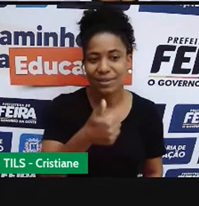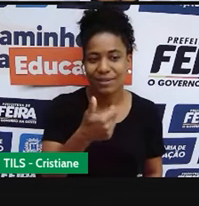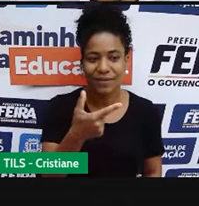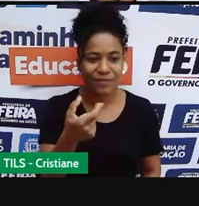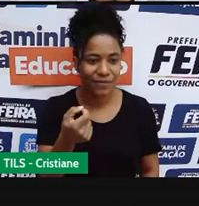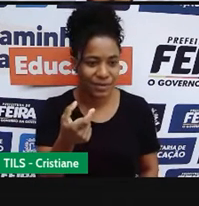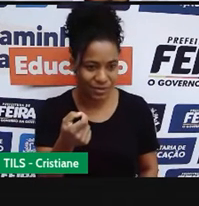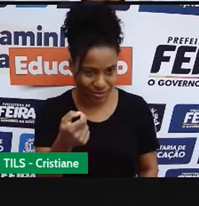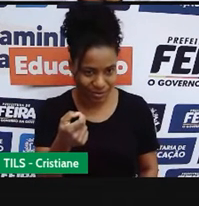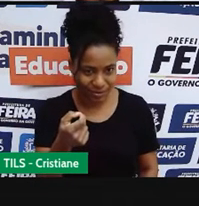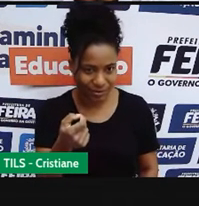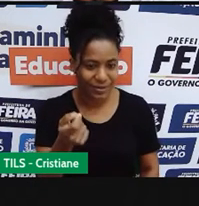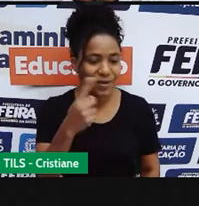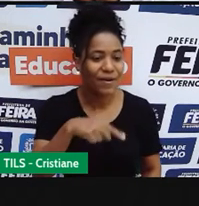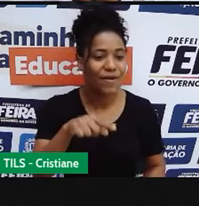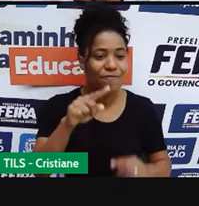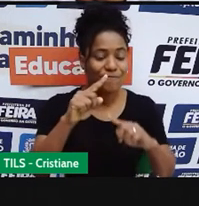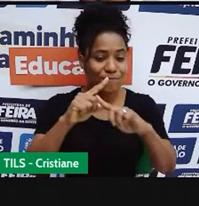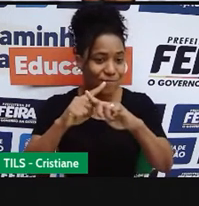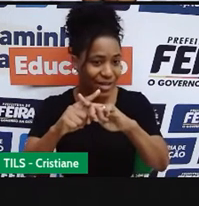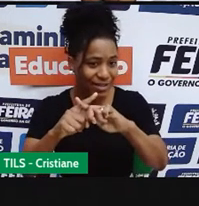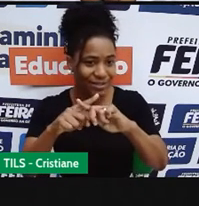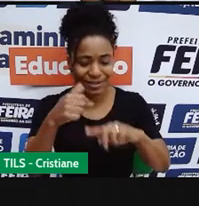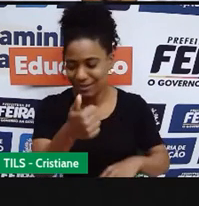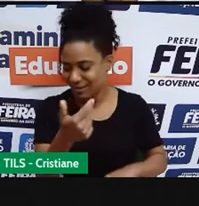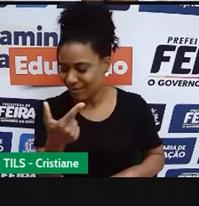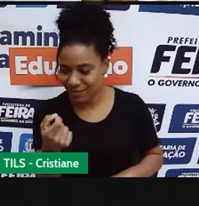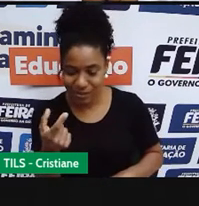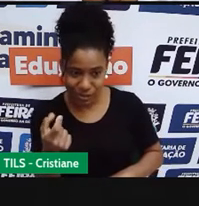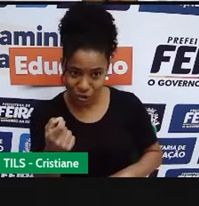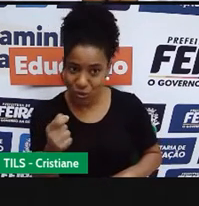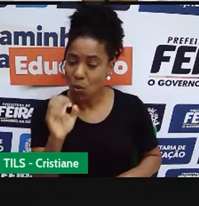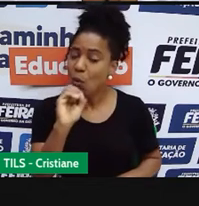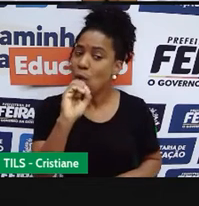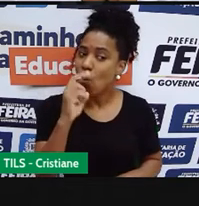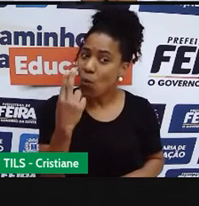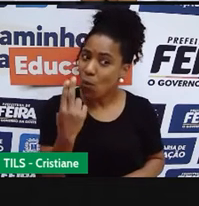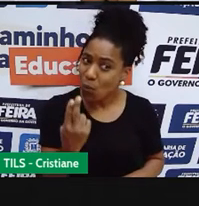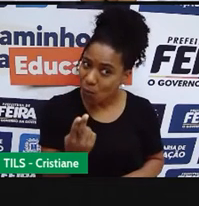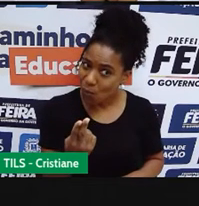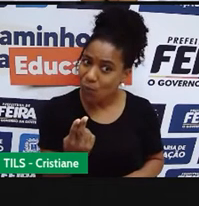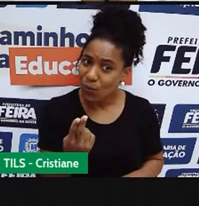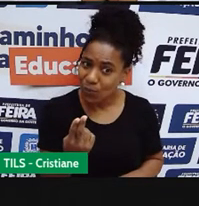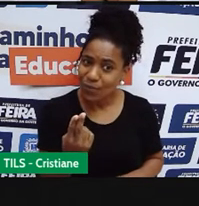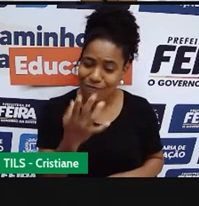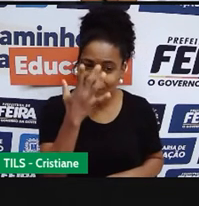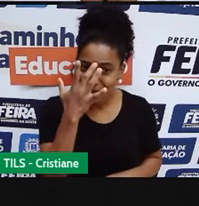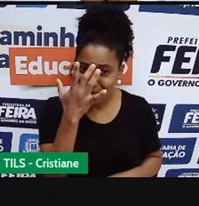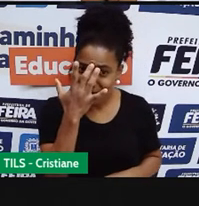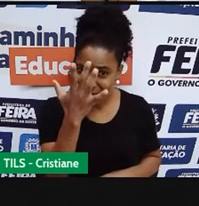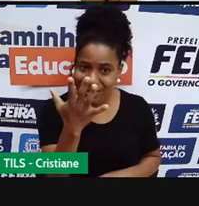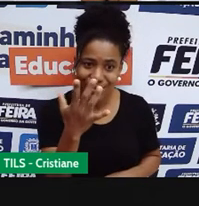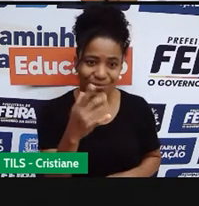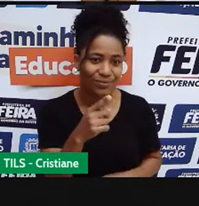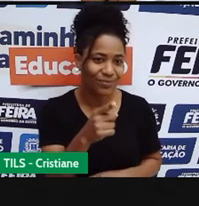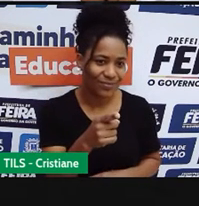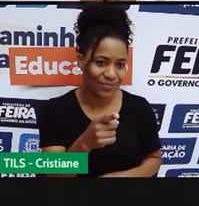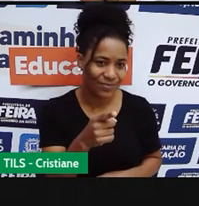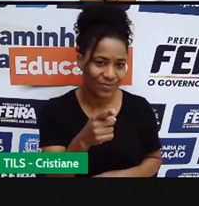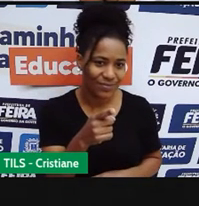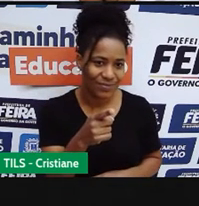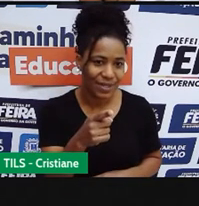50% vezes 120 ou, ou, de uma forma mais fácil, fazer